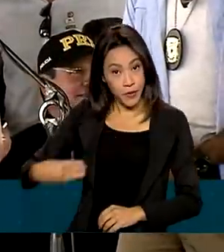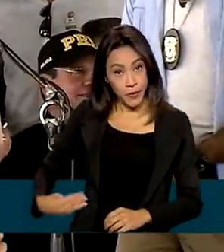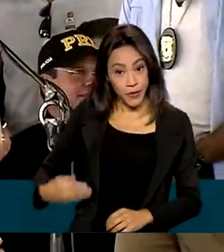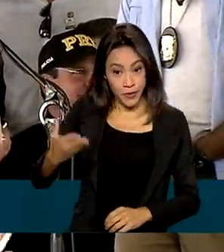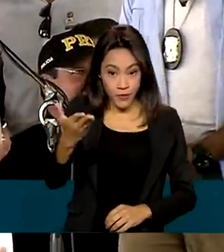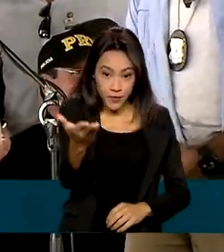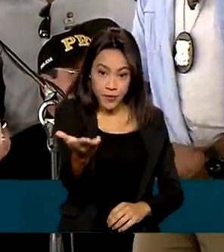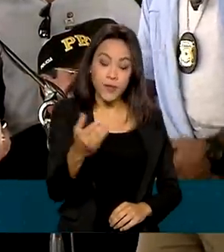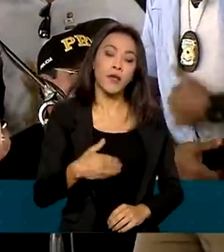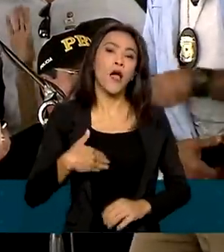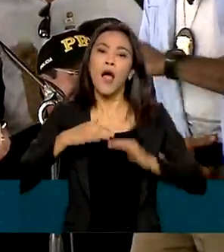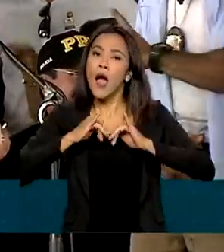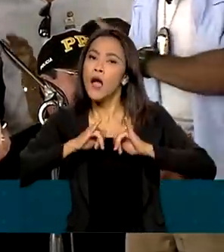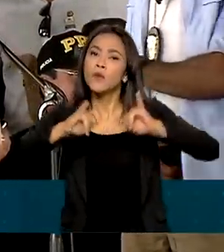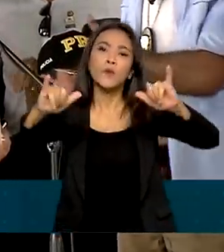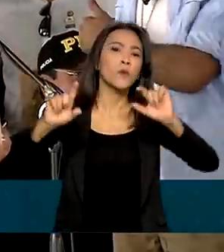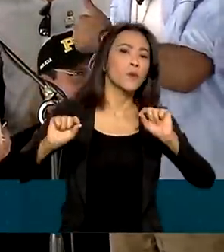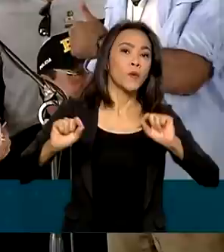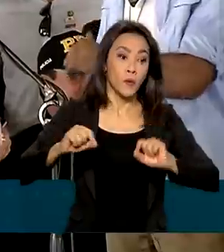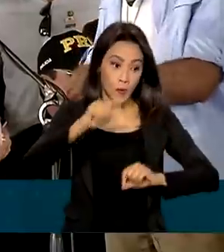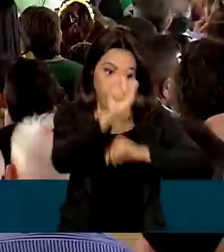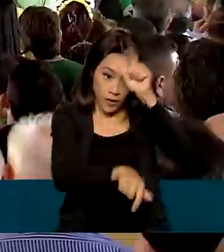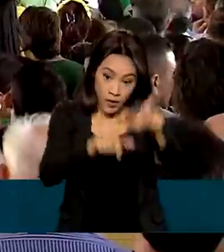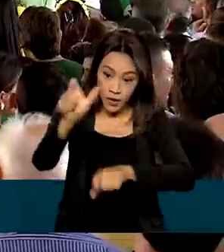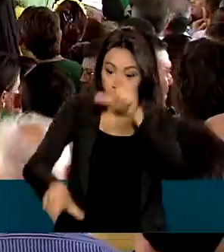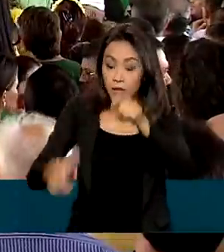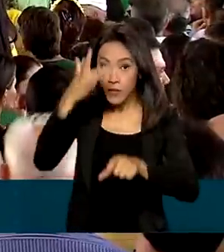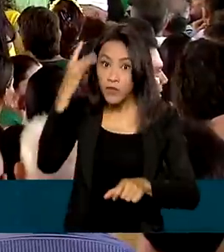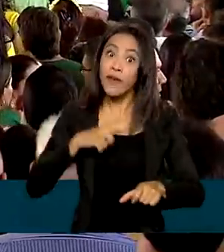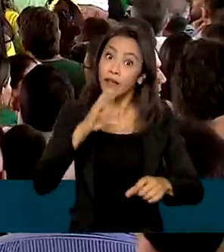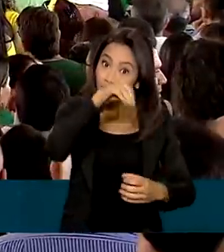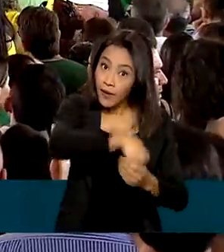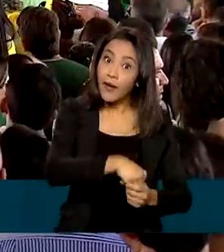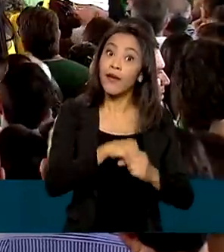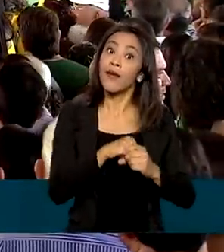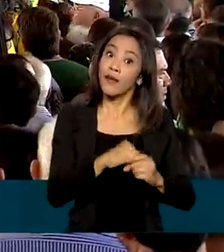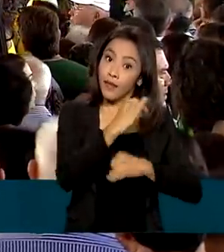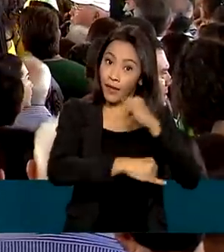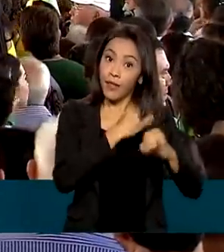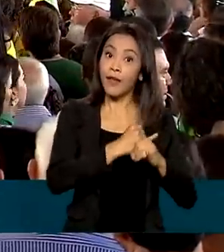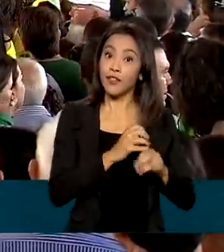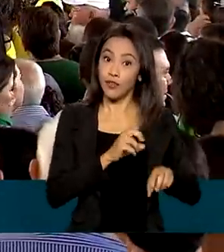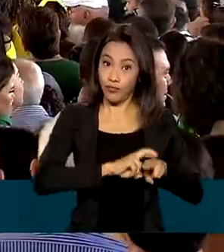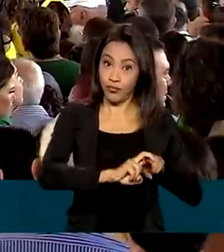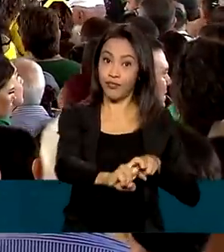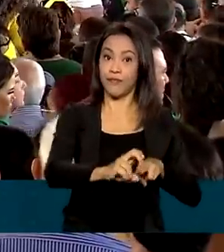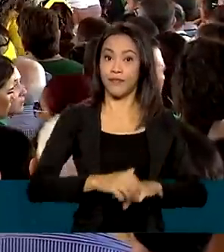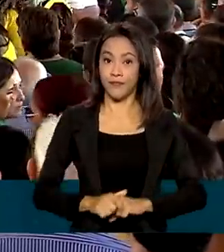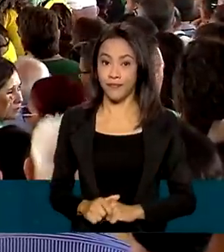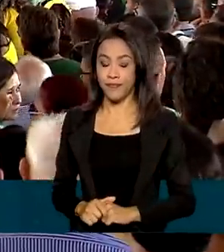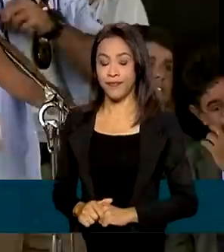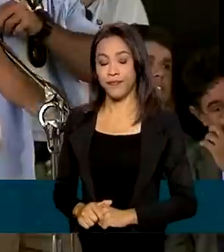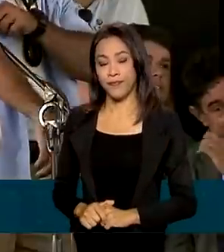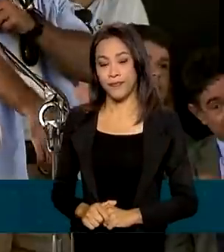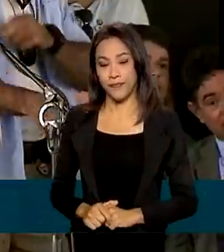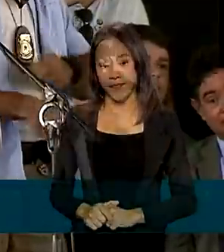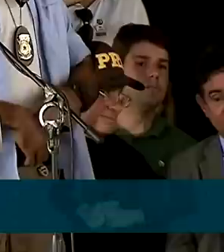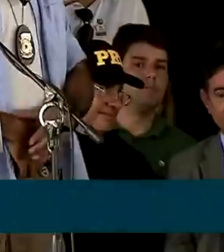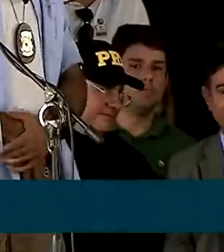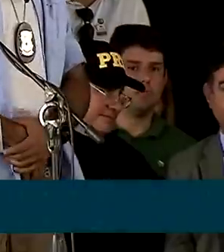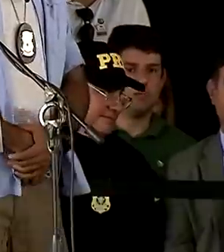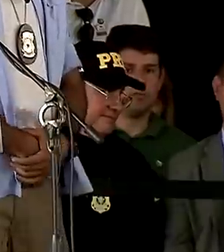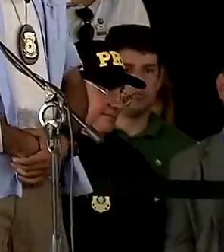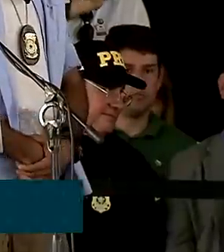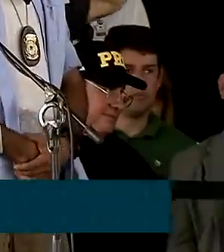Fábio Faria, anunciou que os passageiros vão contar com Wi-Fi dentro dos trens. Eu estou fazendo um estudo para colocar